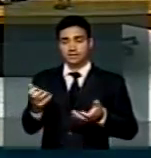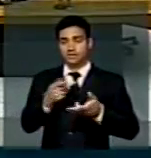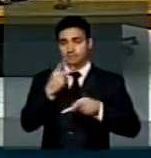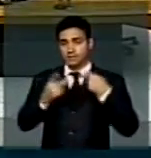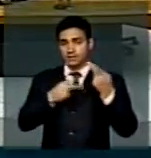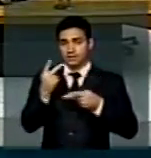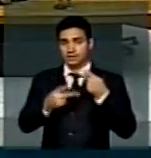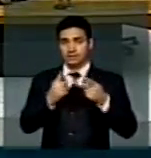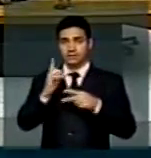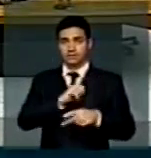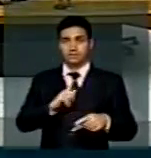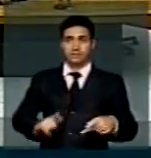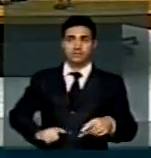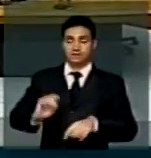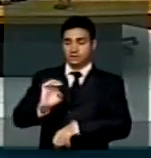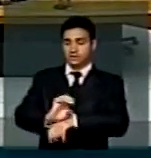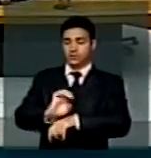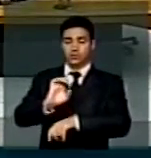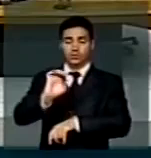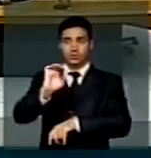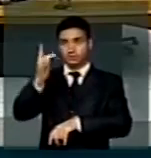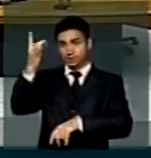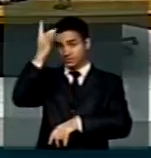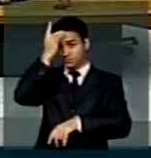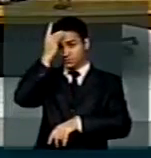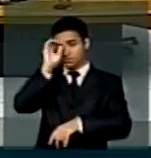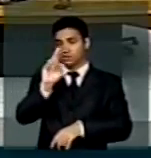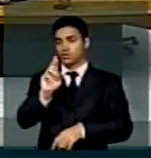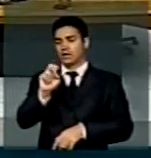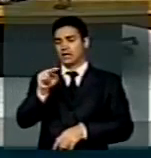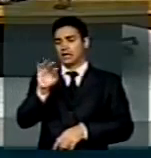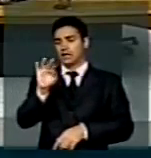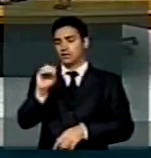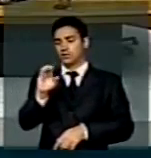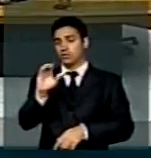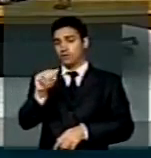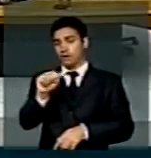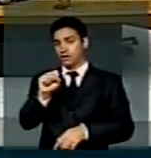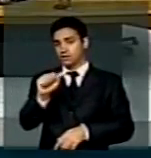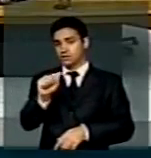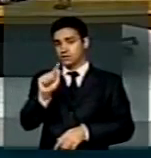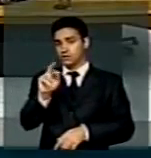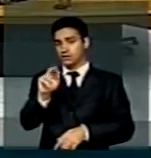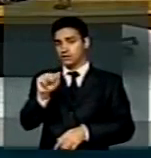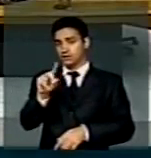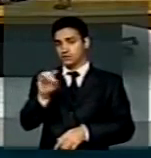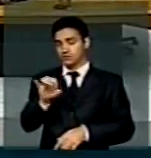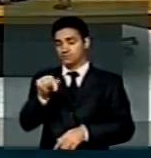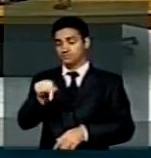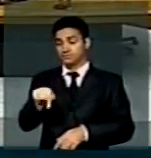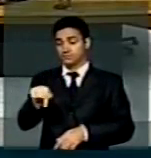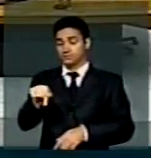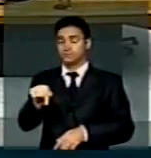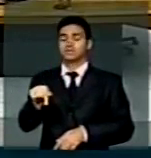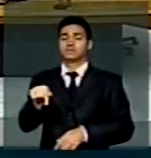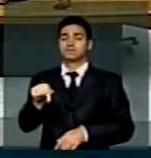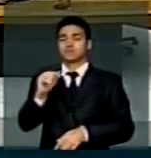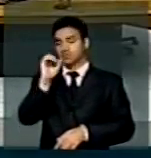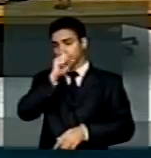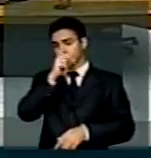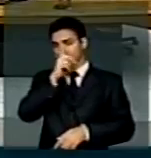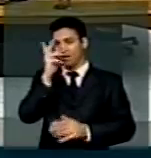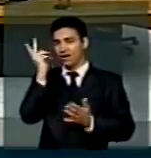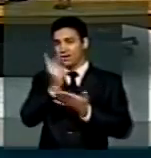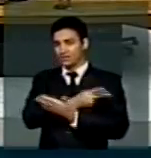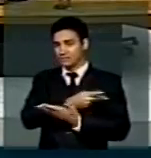governador do Estado do Espírito Santo, Renato Casagrande. Nesse final de ano, nós fomos acometidos pelos fenômenos da natureza